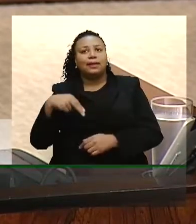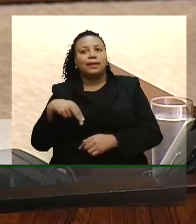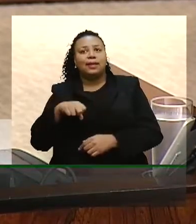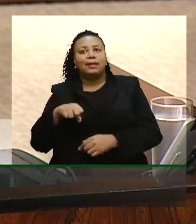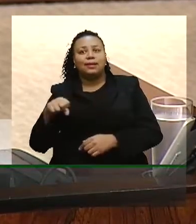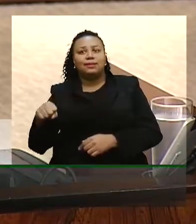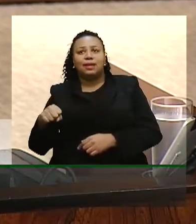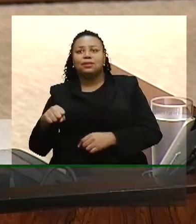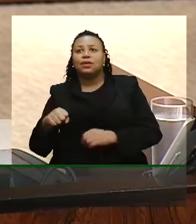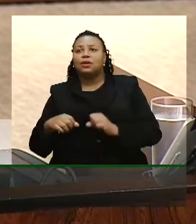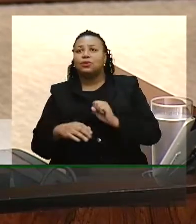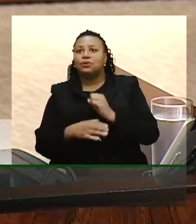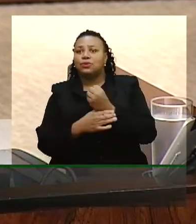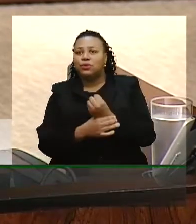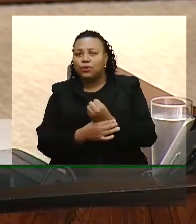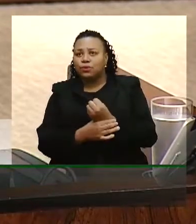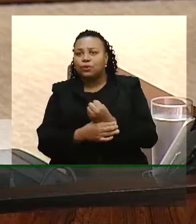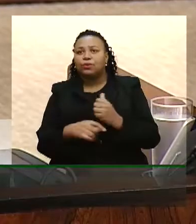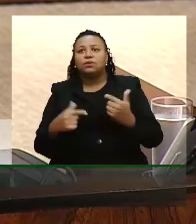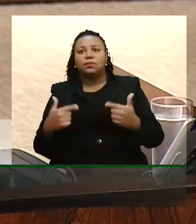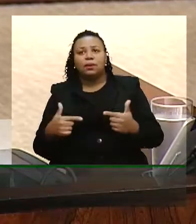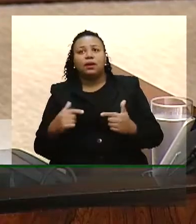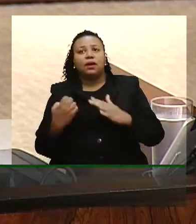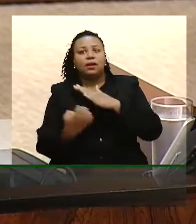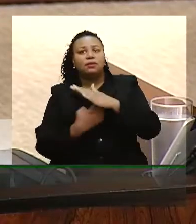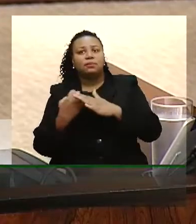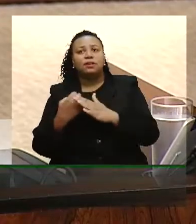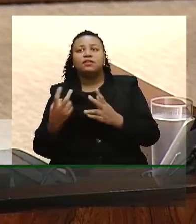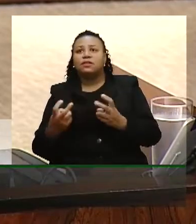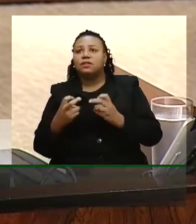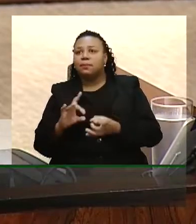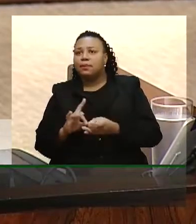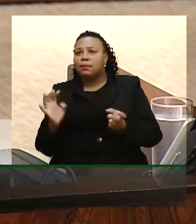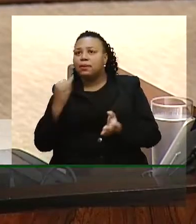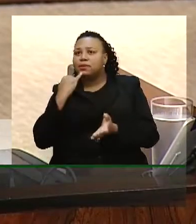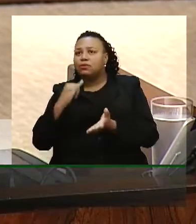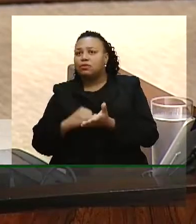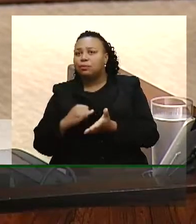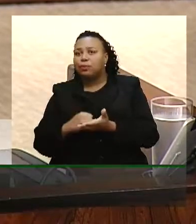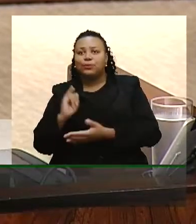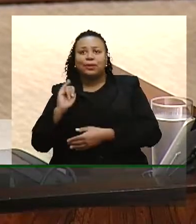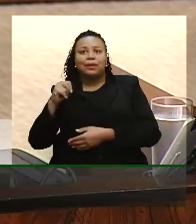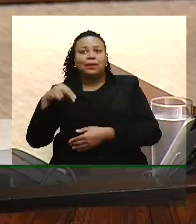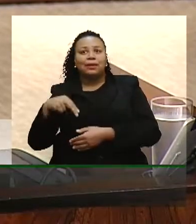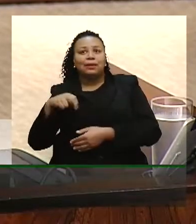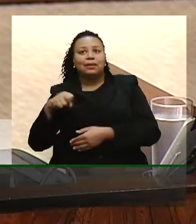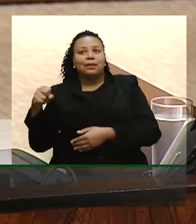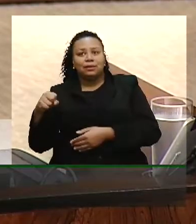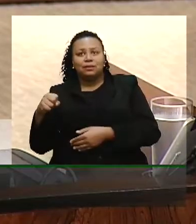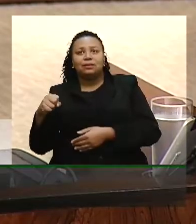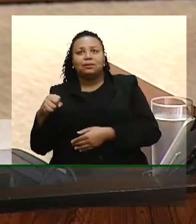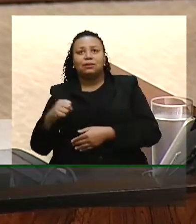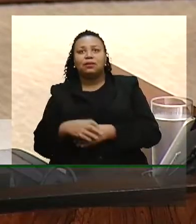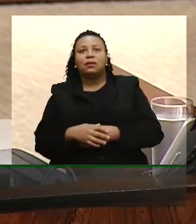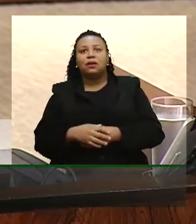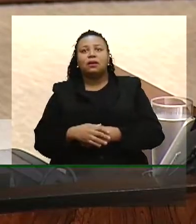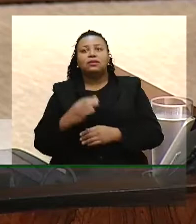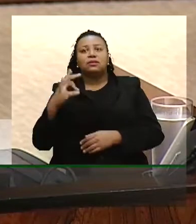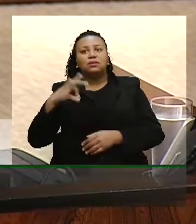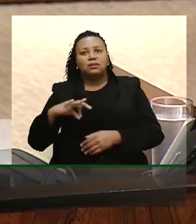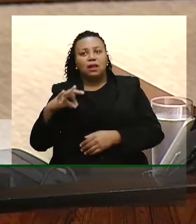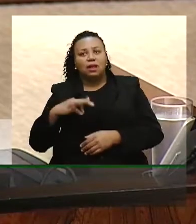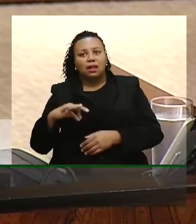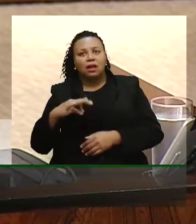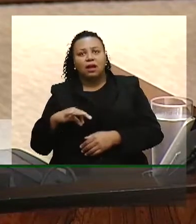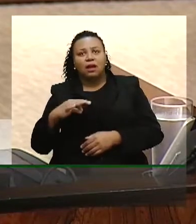seguro-desemprego. Já as empresas receberão extensão fiscal do INSS sobre a folha salarial, salário de